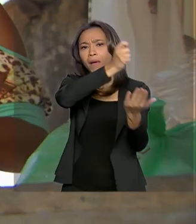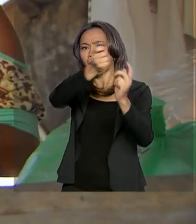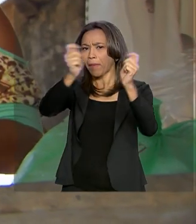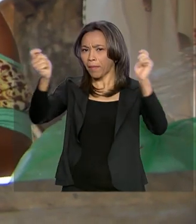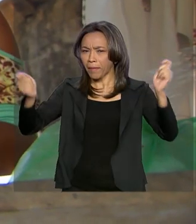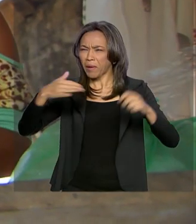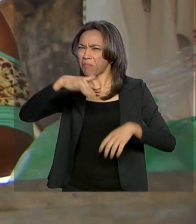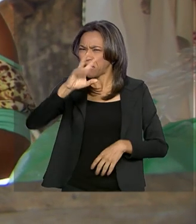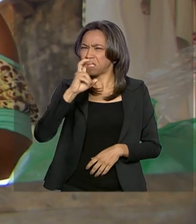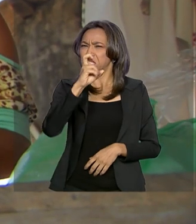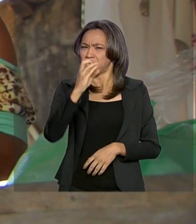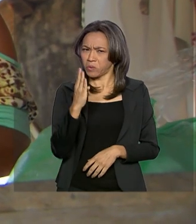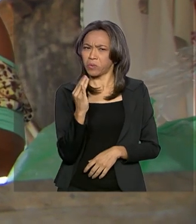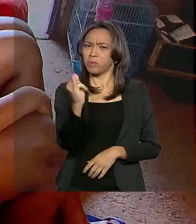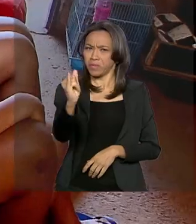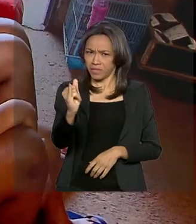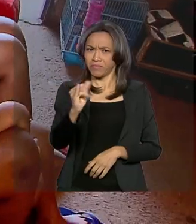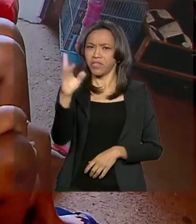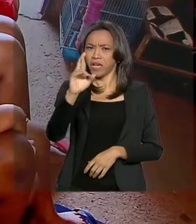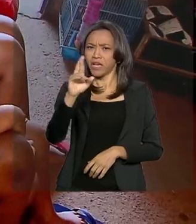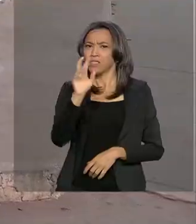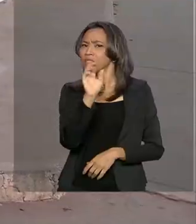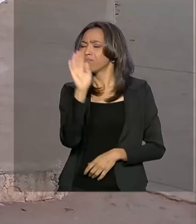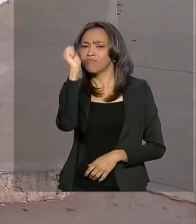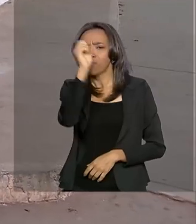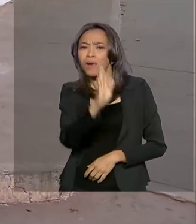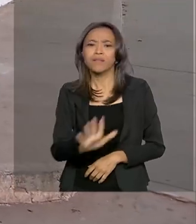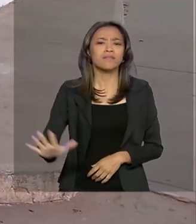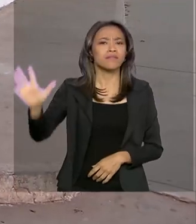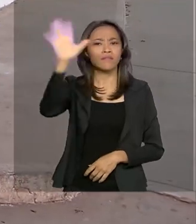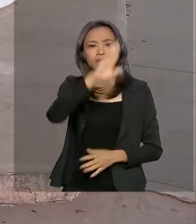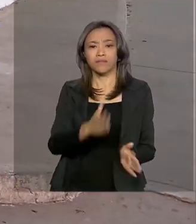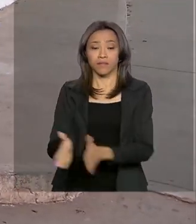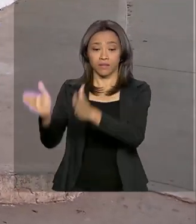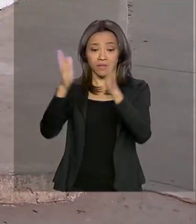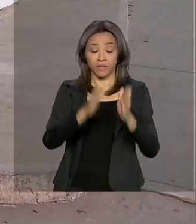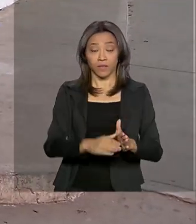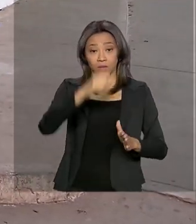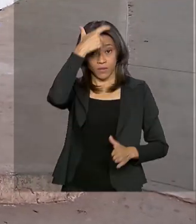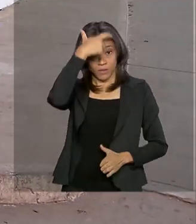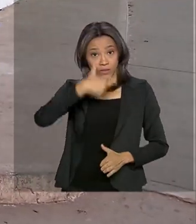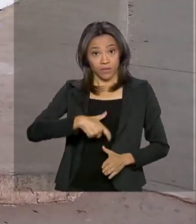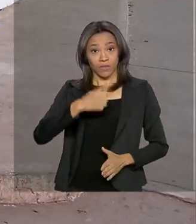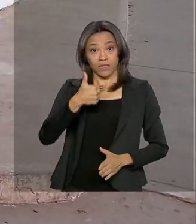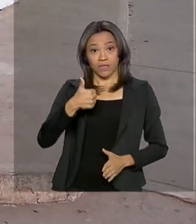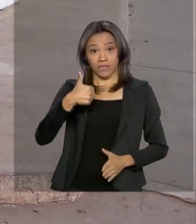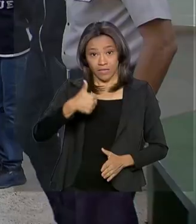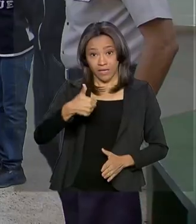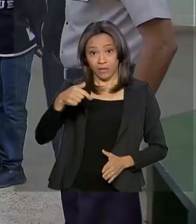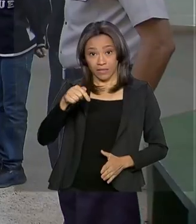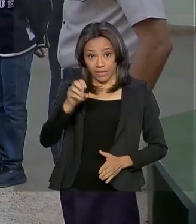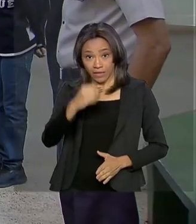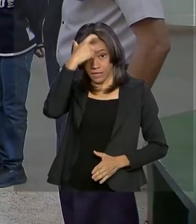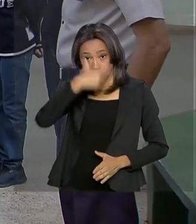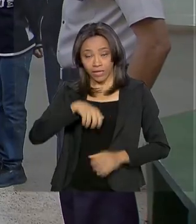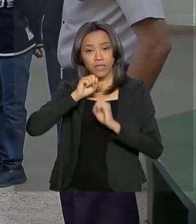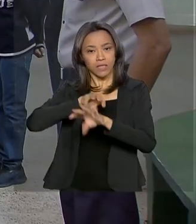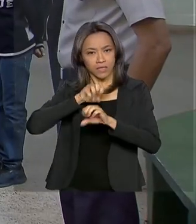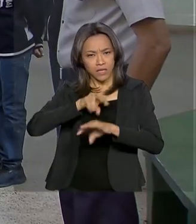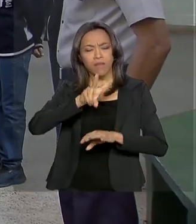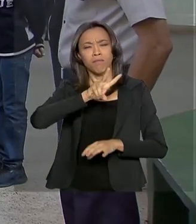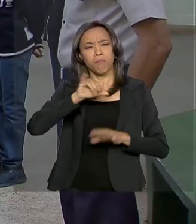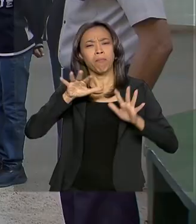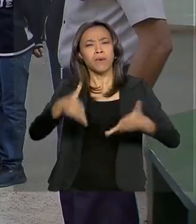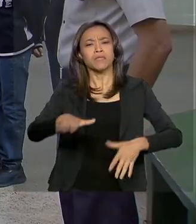5 bilhões de reais em todo o país. 170 educadores participam de treinamento para o programa de escolas